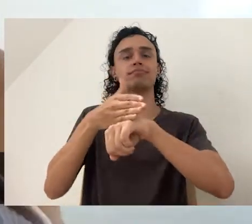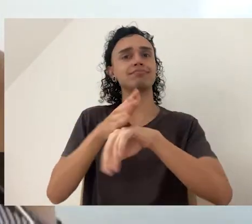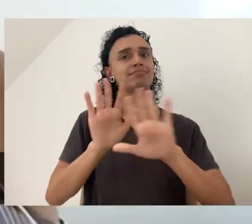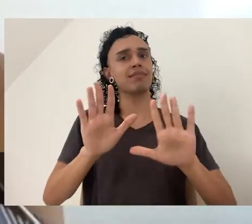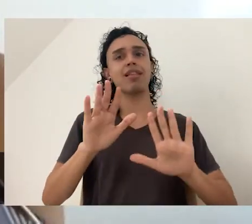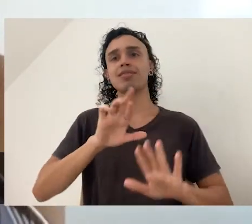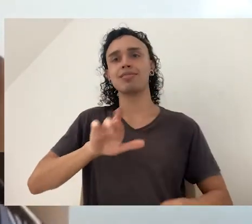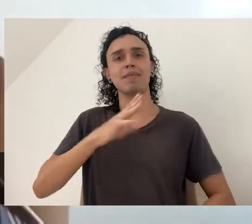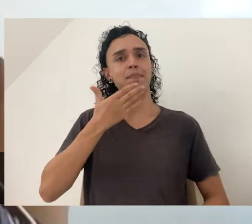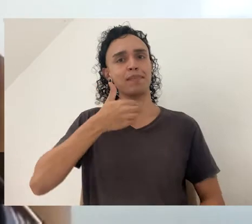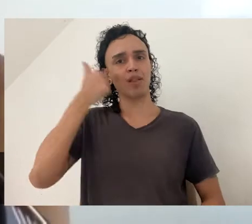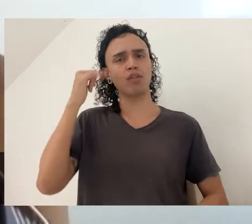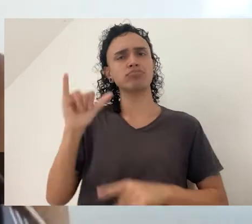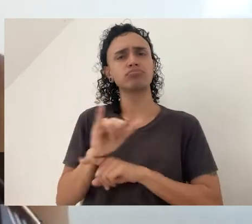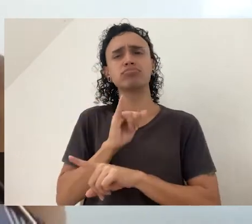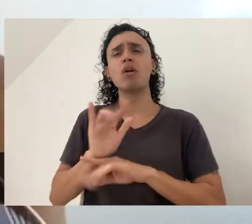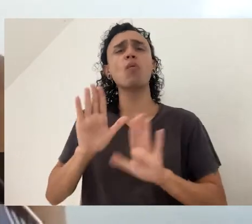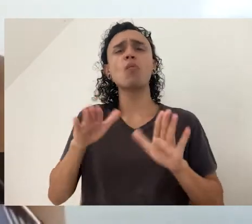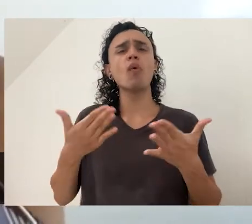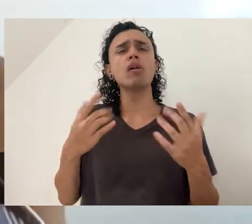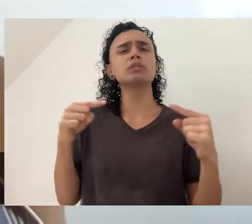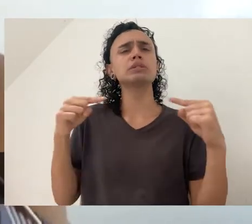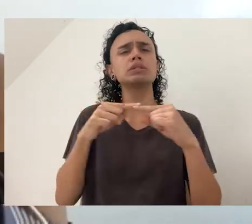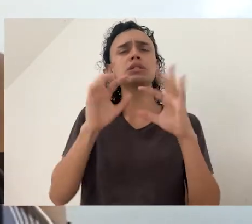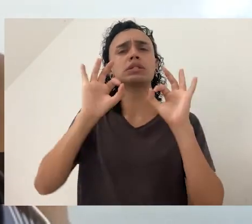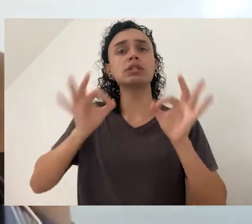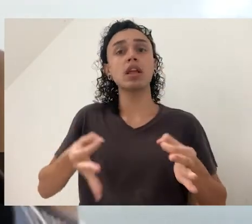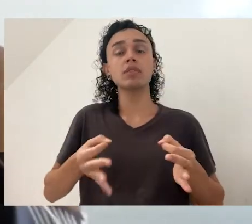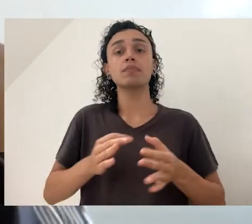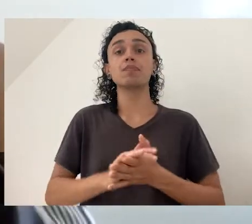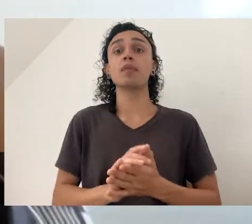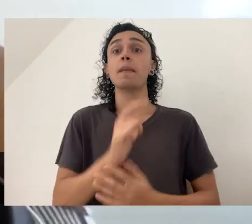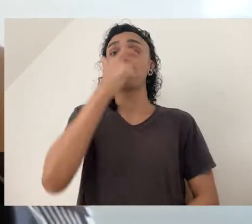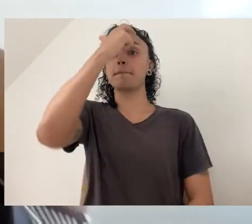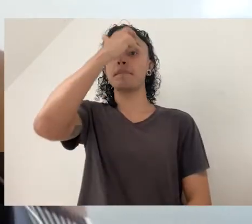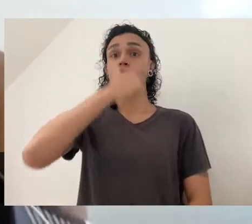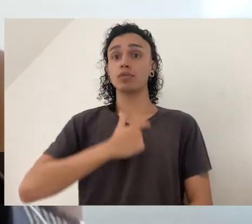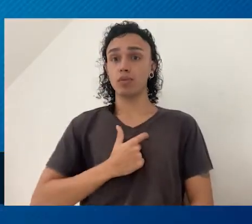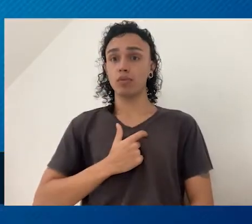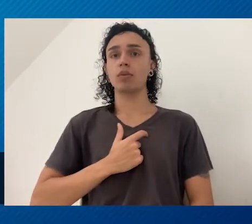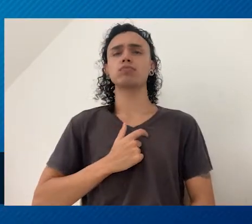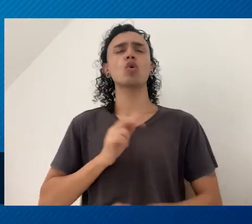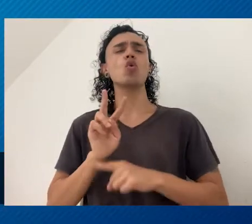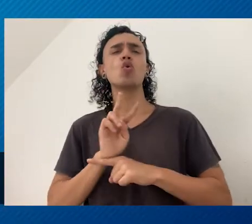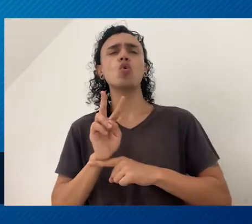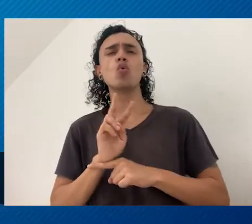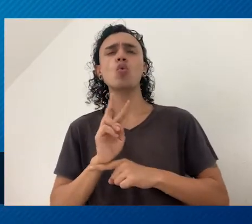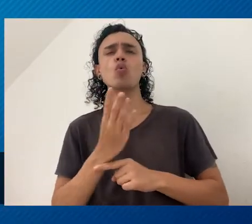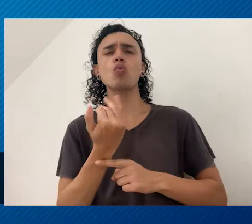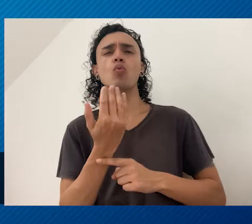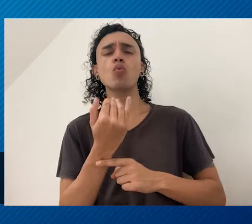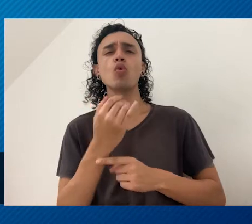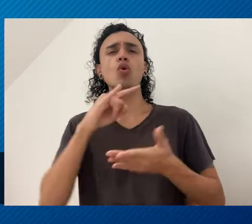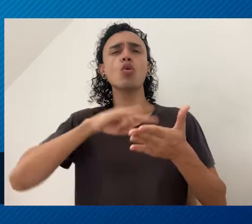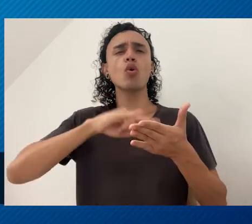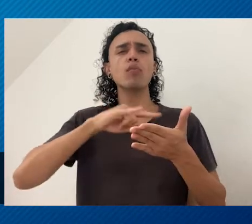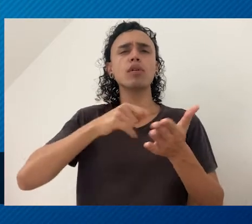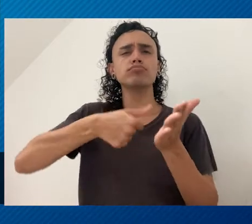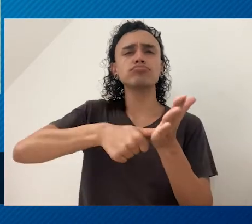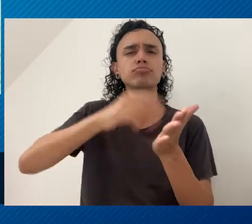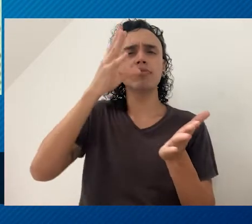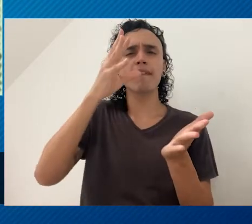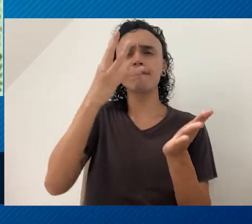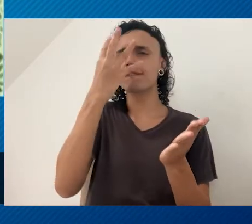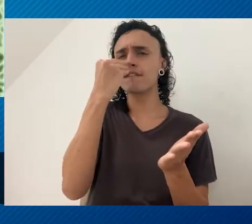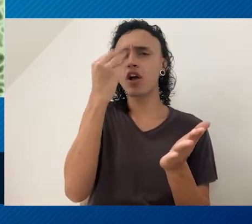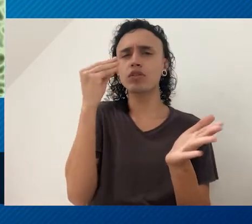o que não é a melhor forma. E você tem a forma correta, que aí a pessoa que está na portaria pede um documento seu com nome e foto